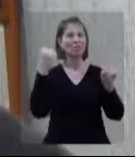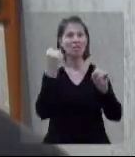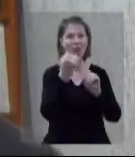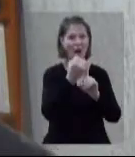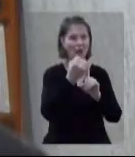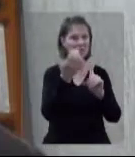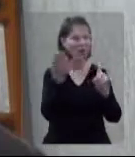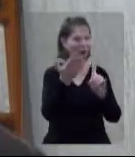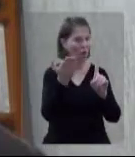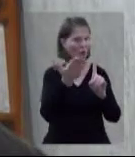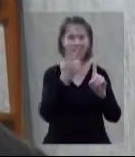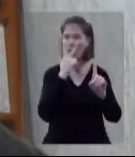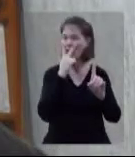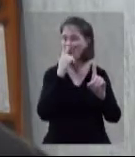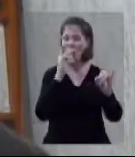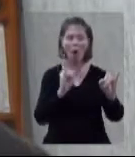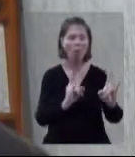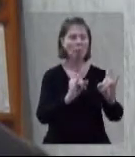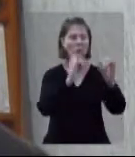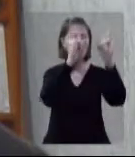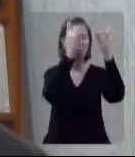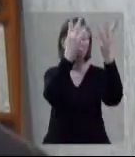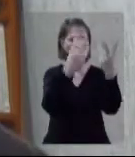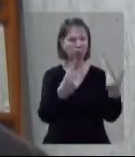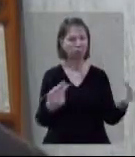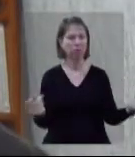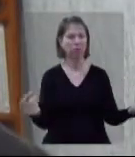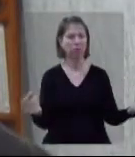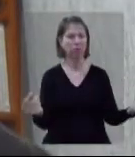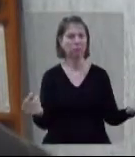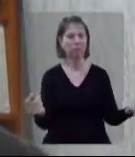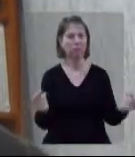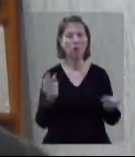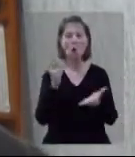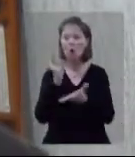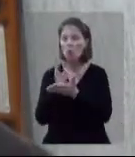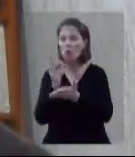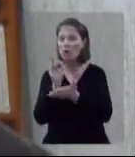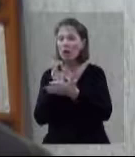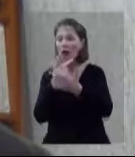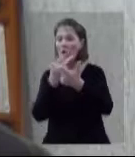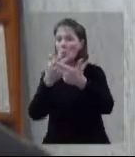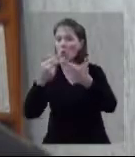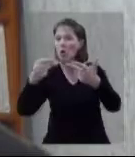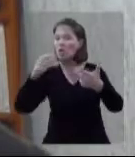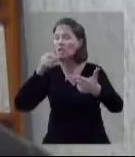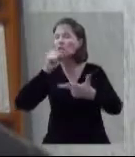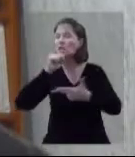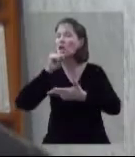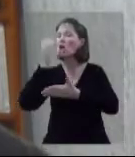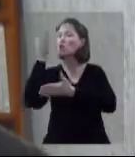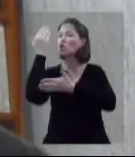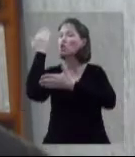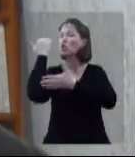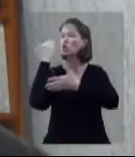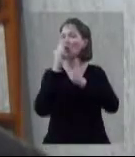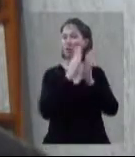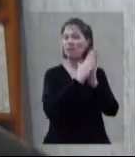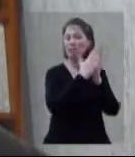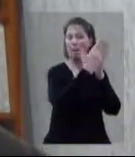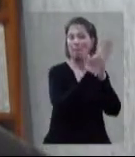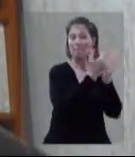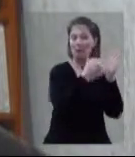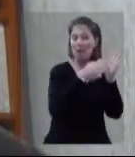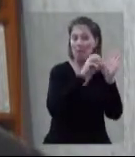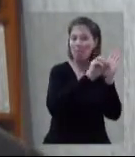parece um prédio em ruínas. Preservar os antigos, mas atuais, ensinamentos da Bíblia